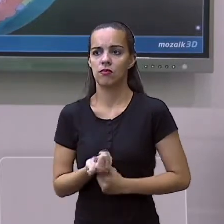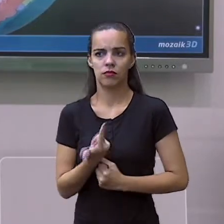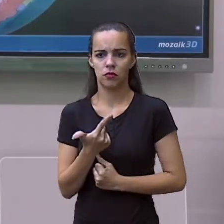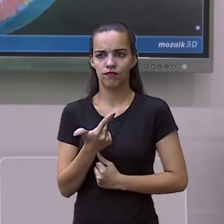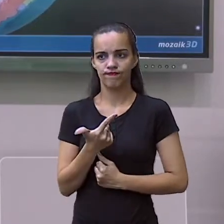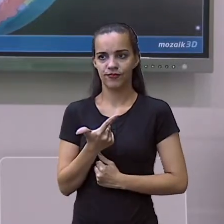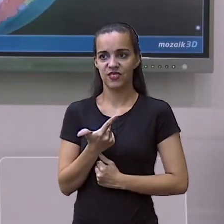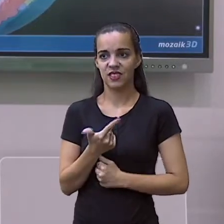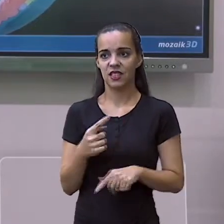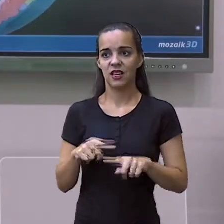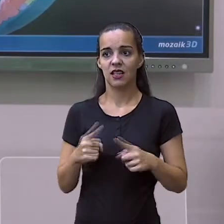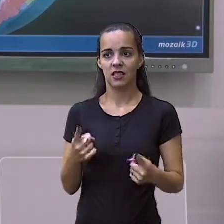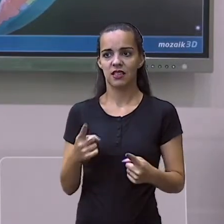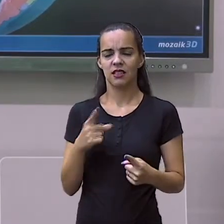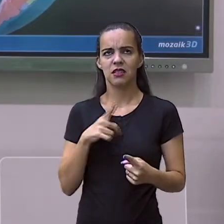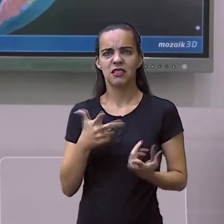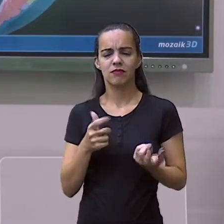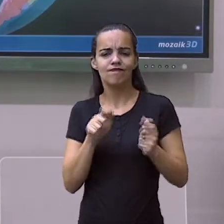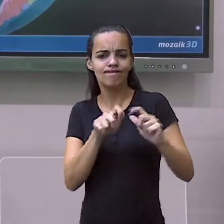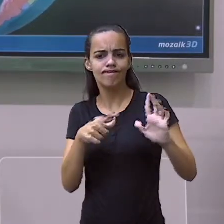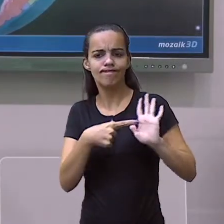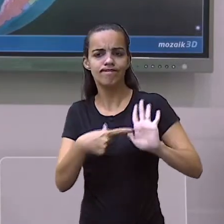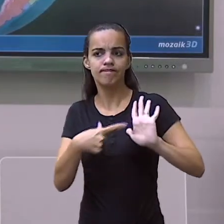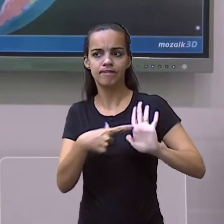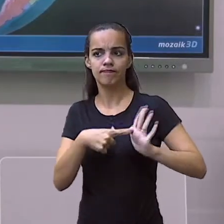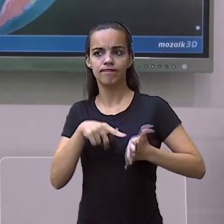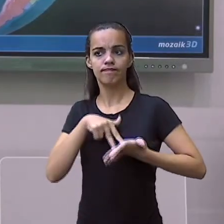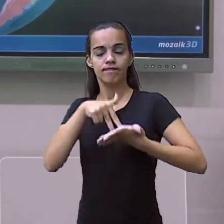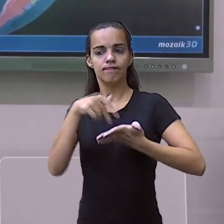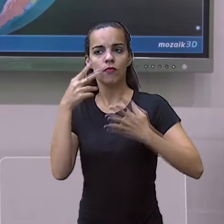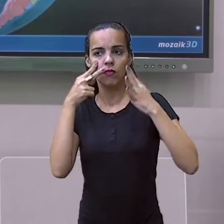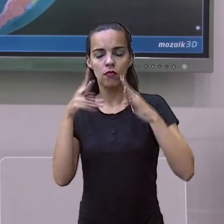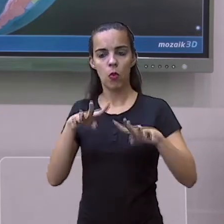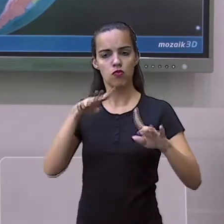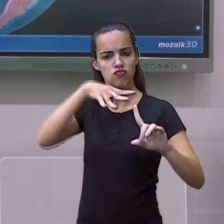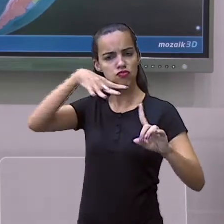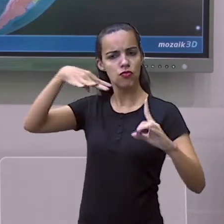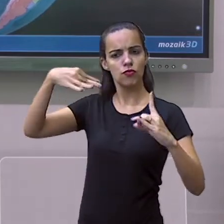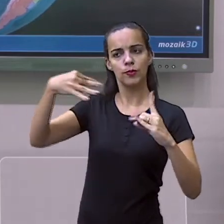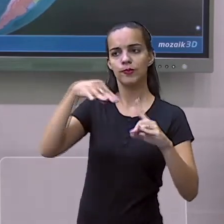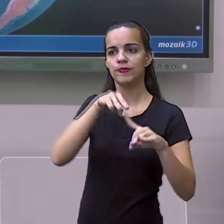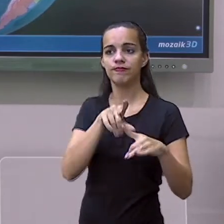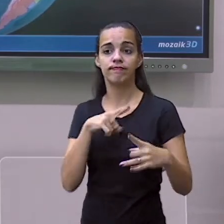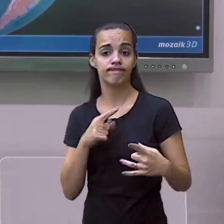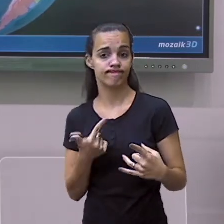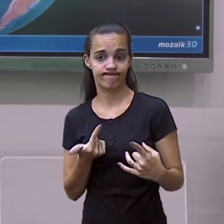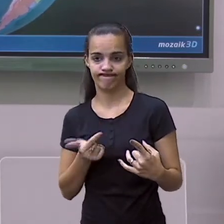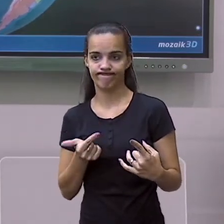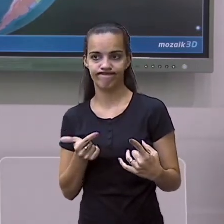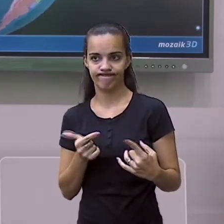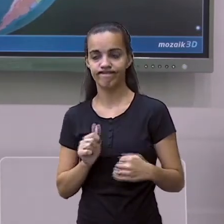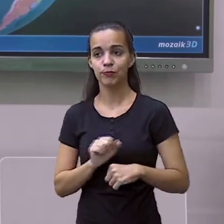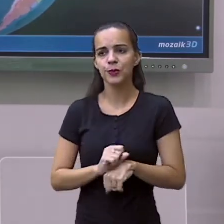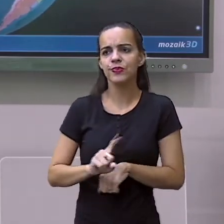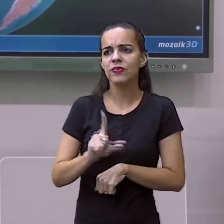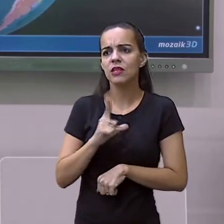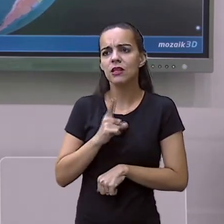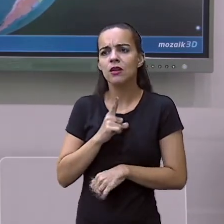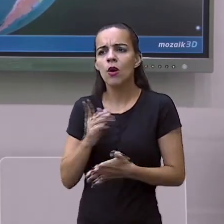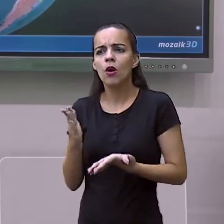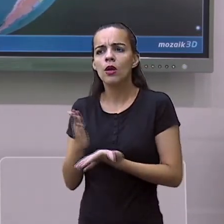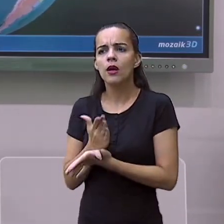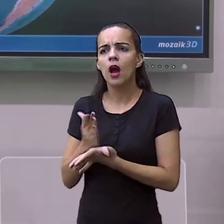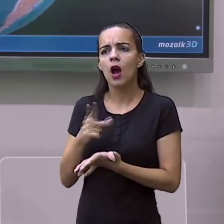países. A sua